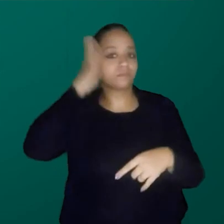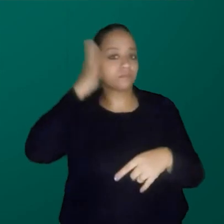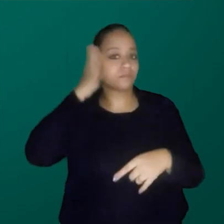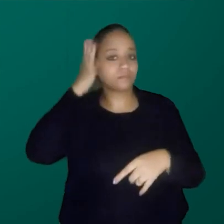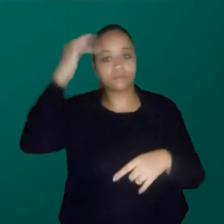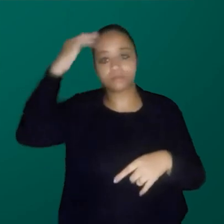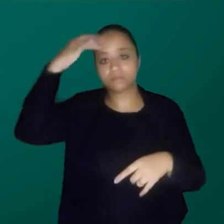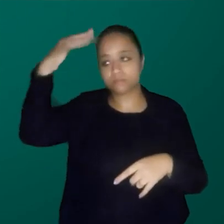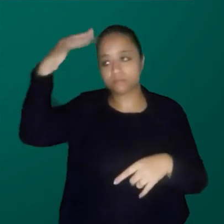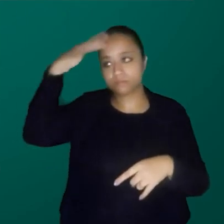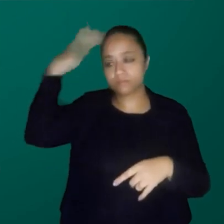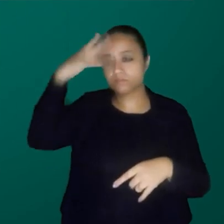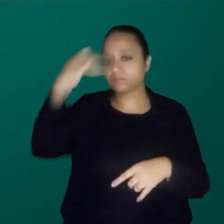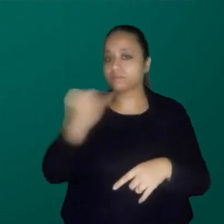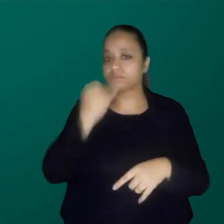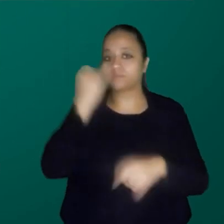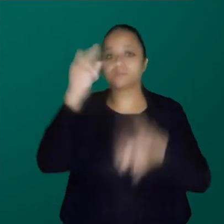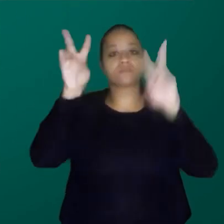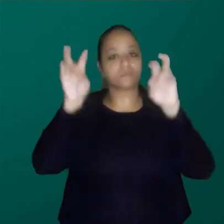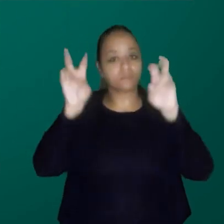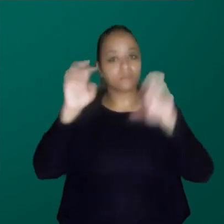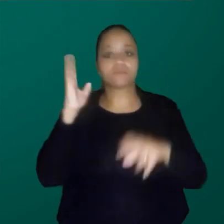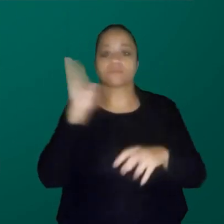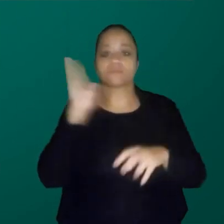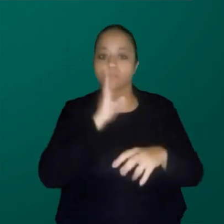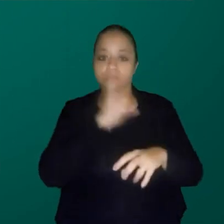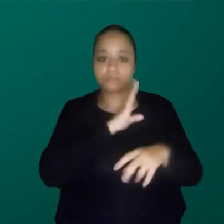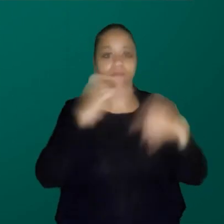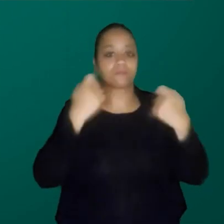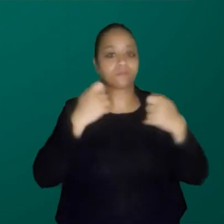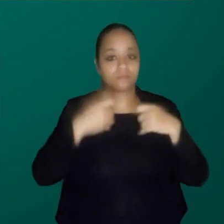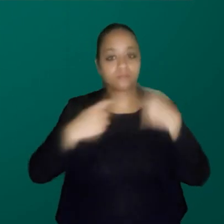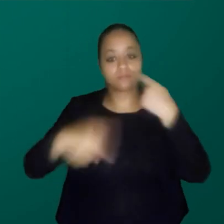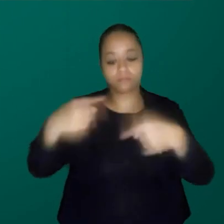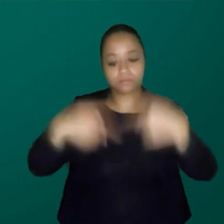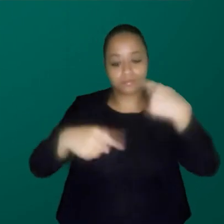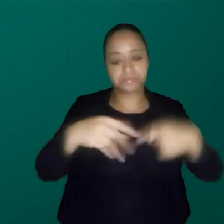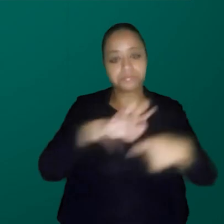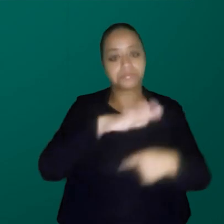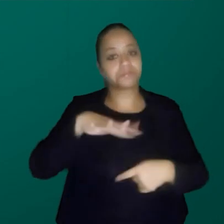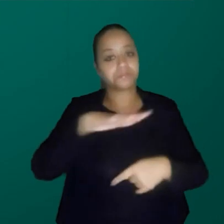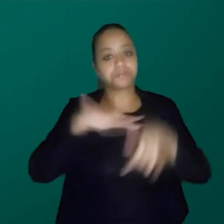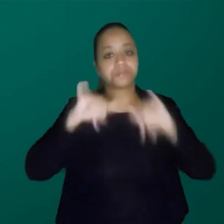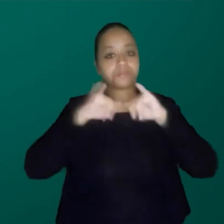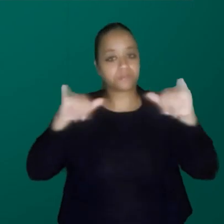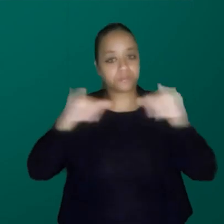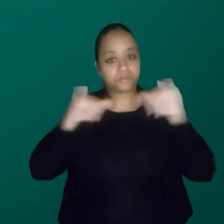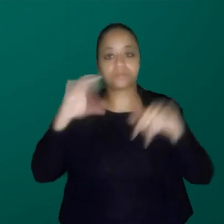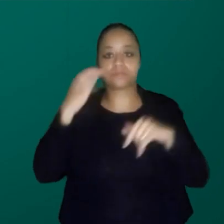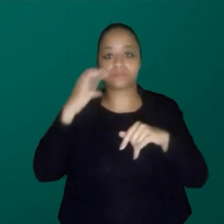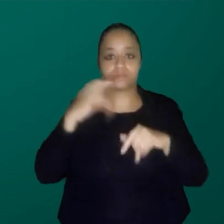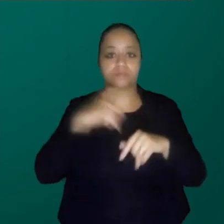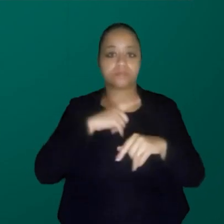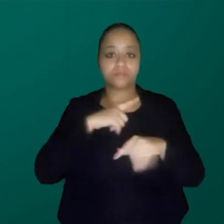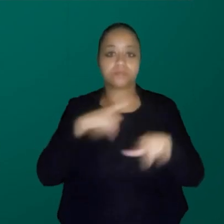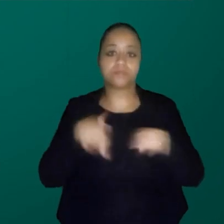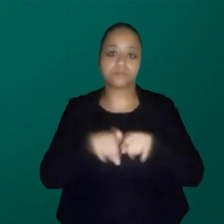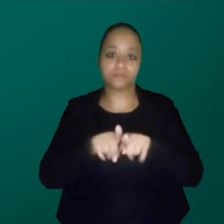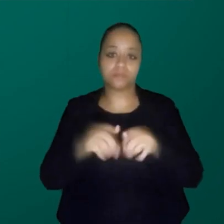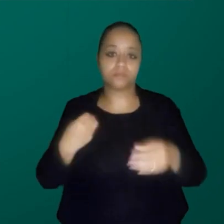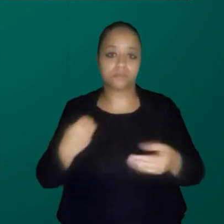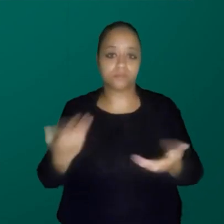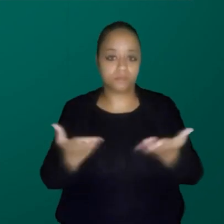importantes sobre esse tema, que é um tema urgente, né, para a gente trabalhar nesse nosso campo da divulgação científica. Temos com a gente